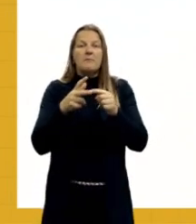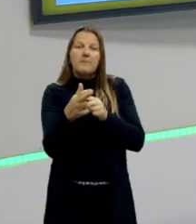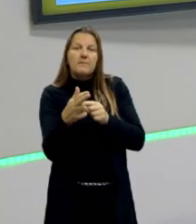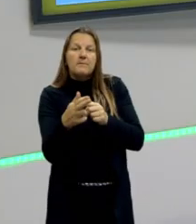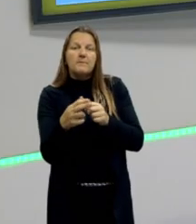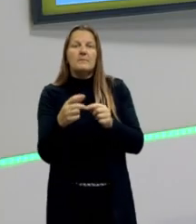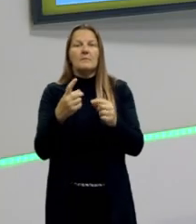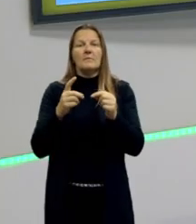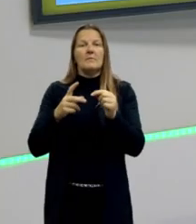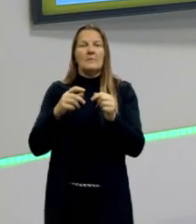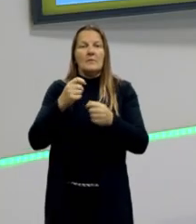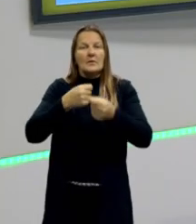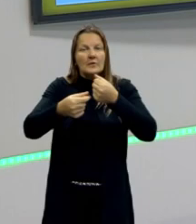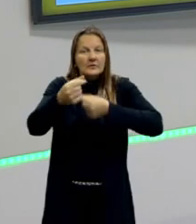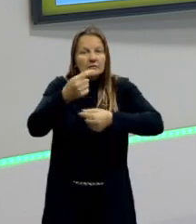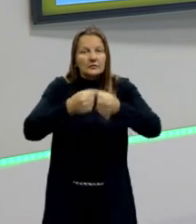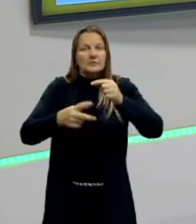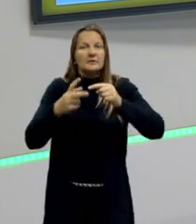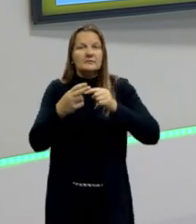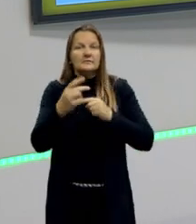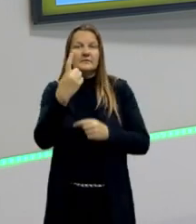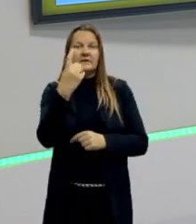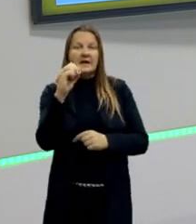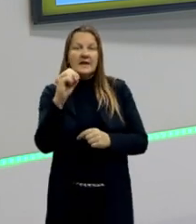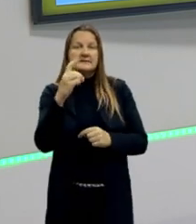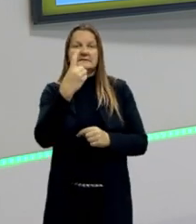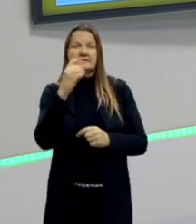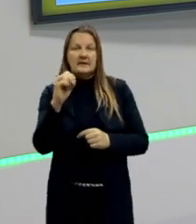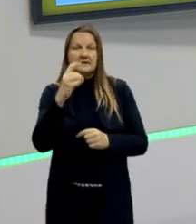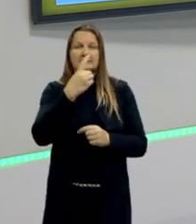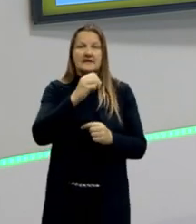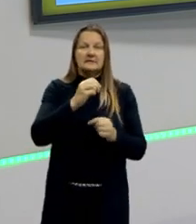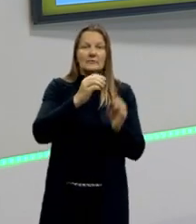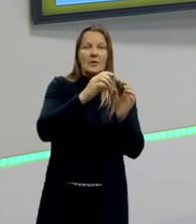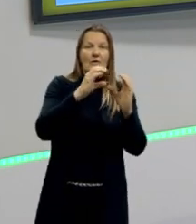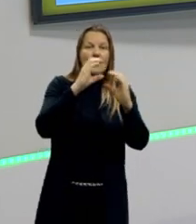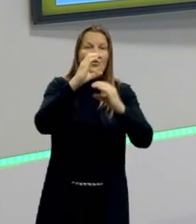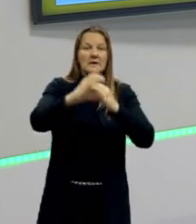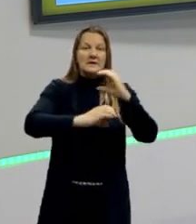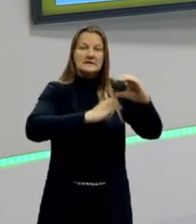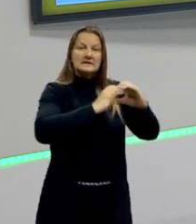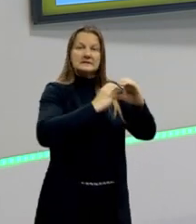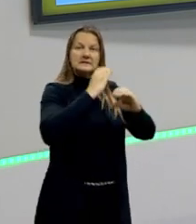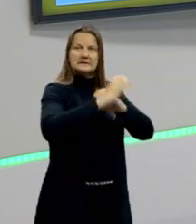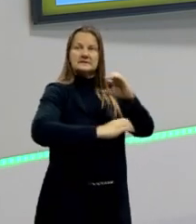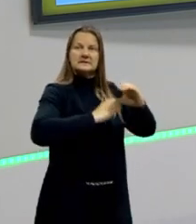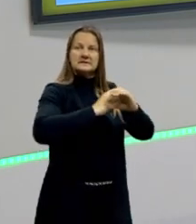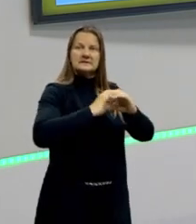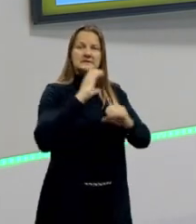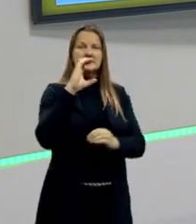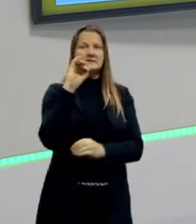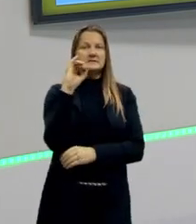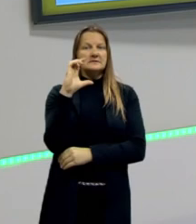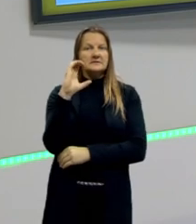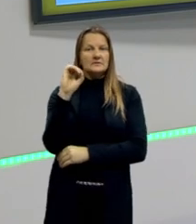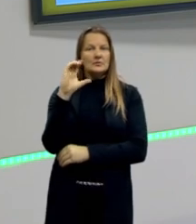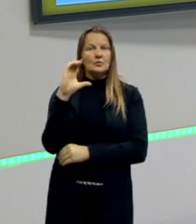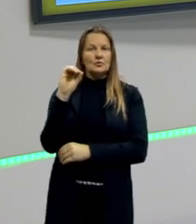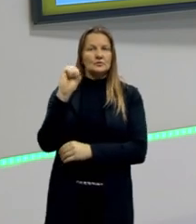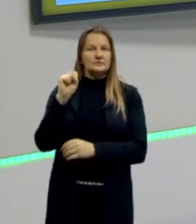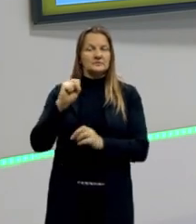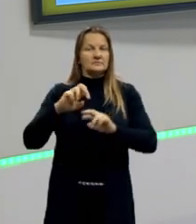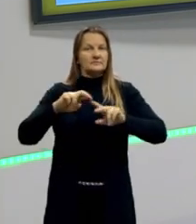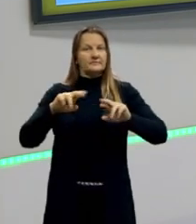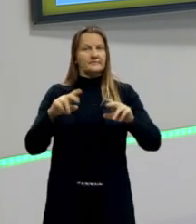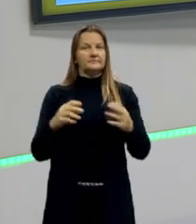política, faz com que isso aí fique balançando. Outra